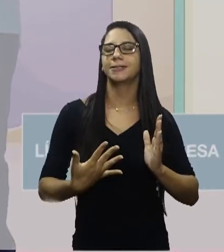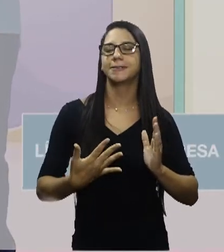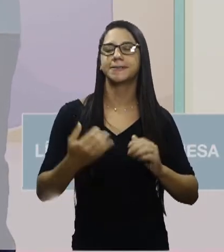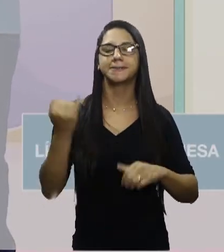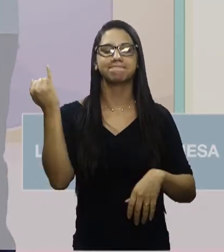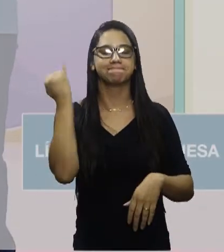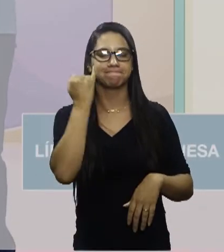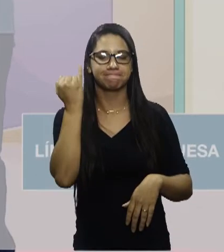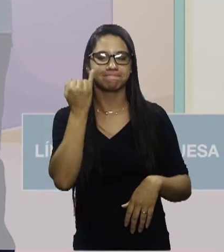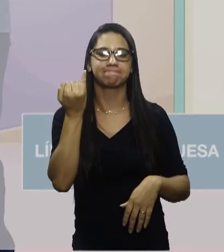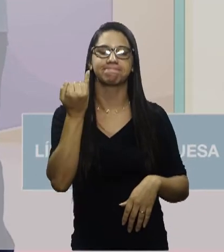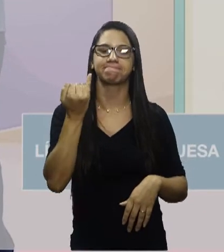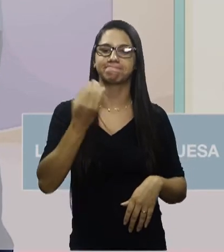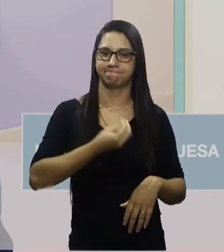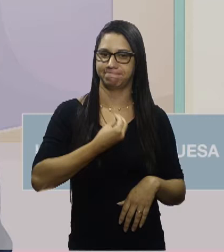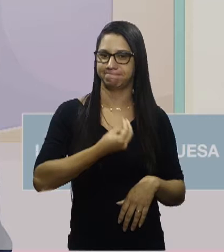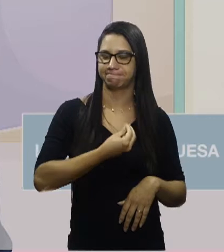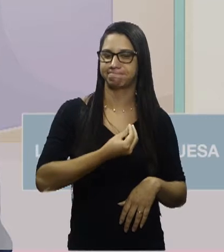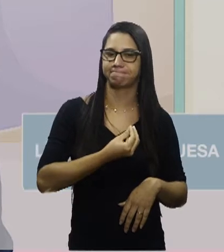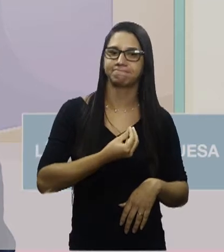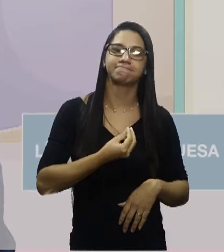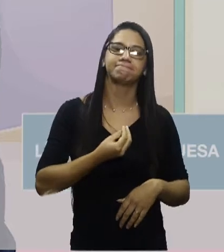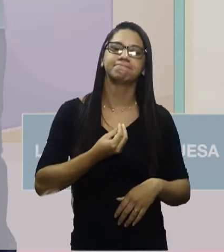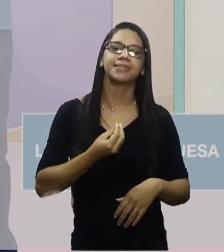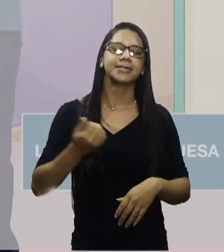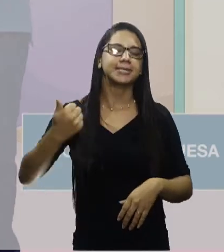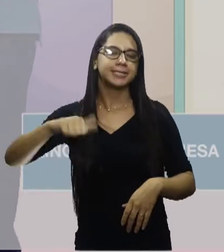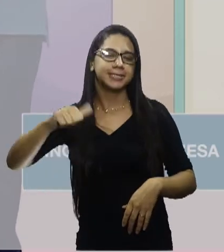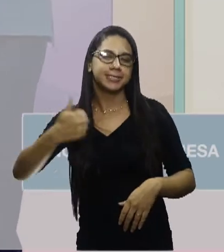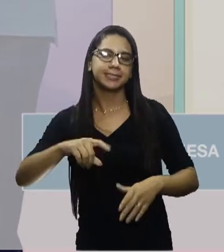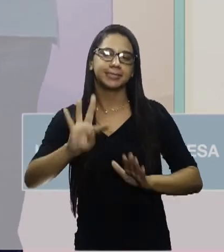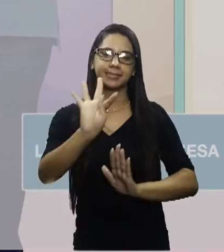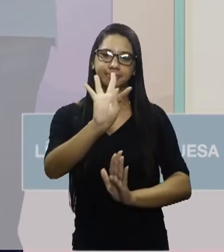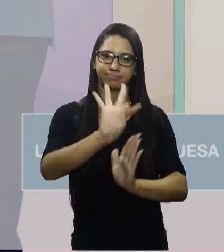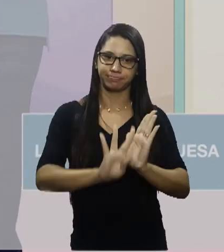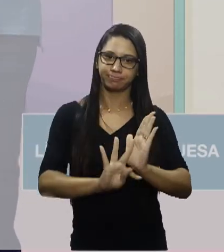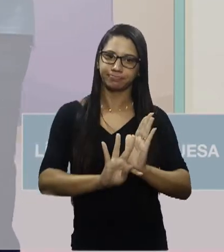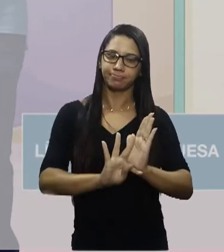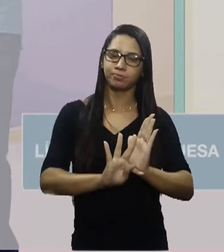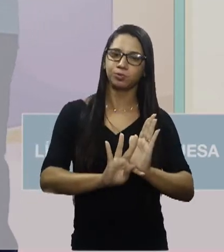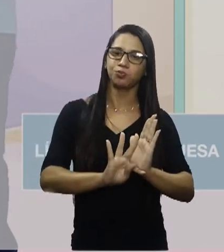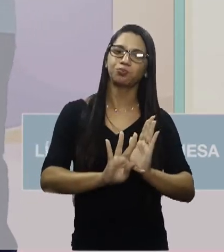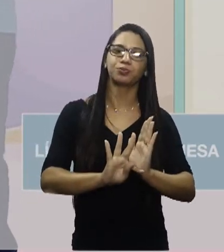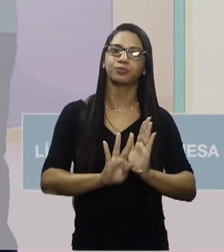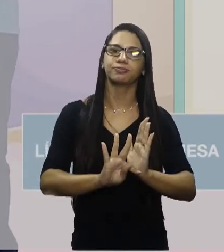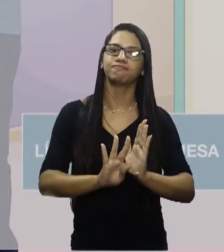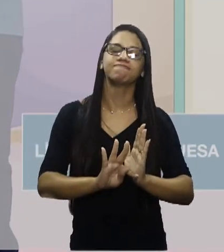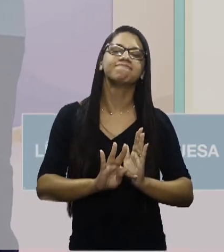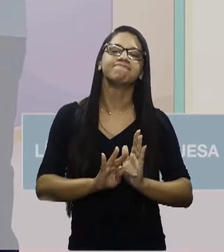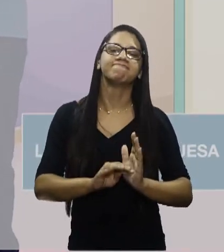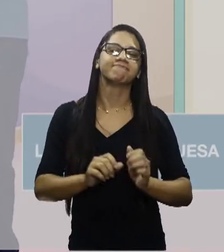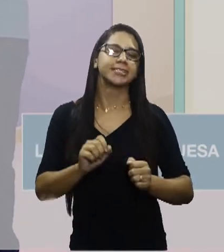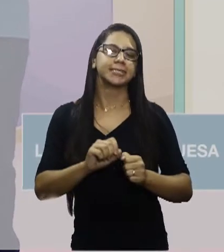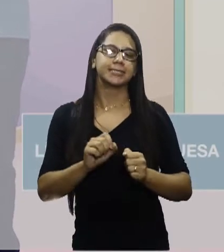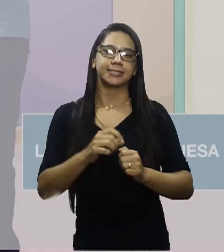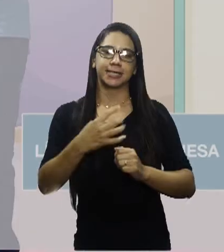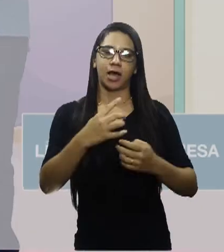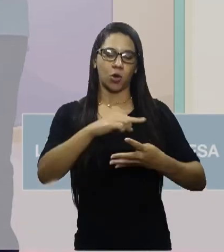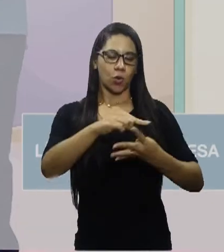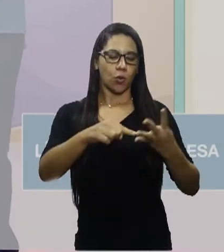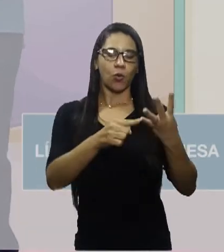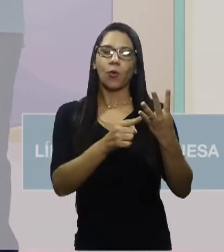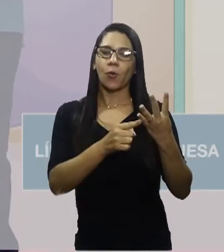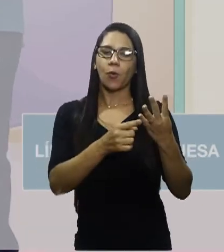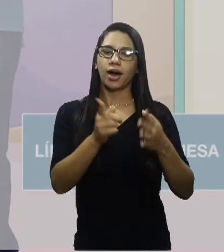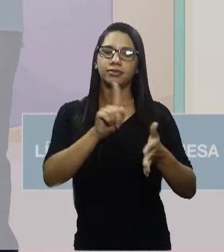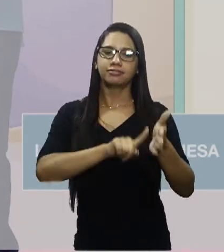preguiçosamente. Então, analisando o texto, fazendo análise do texto, elaborei aí quatro questõezinhas para